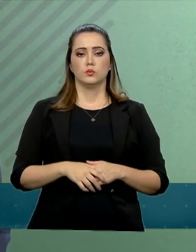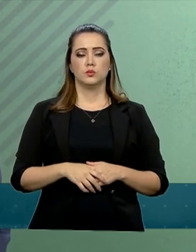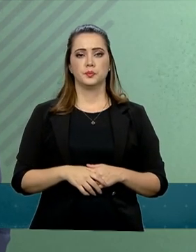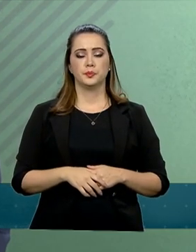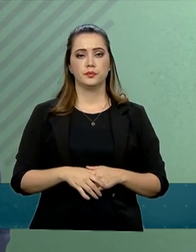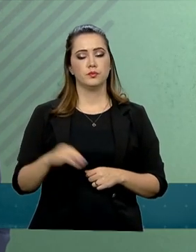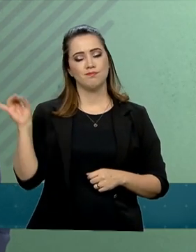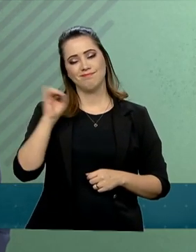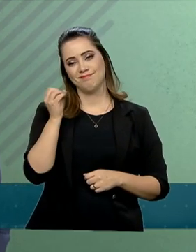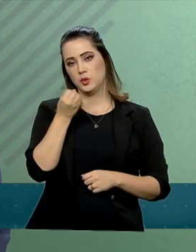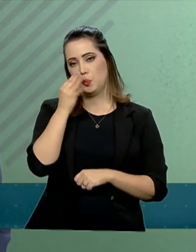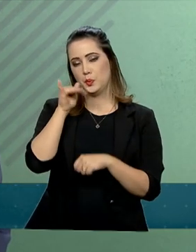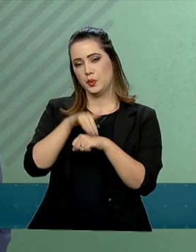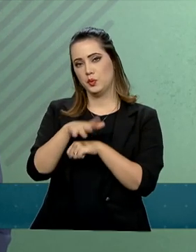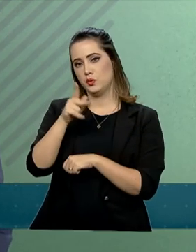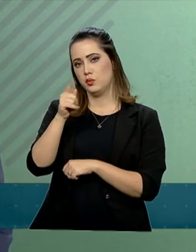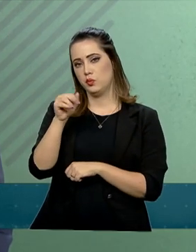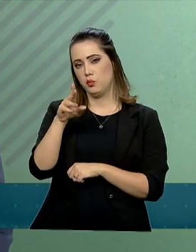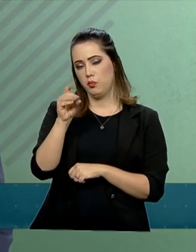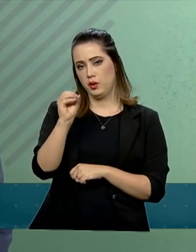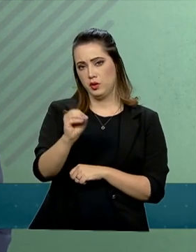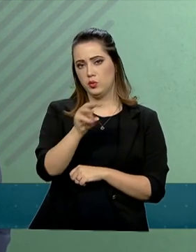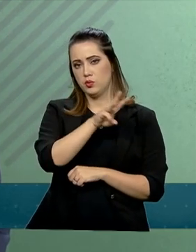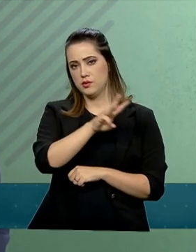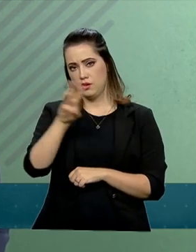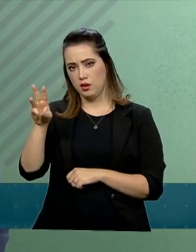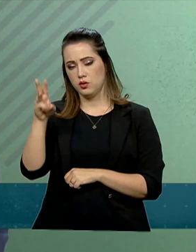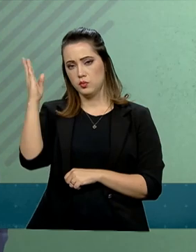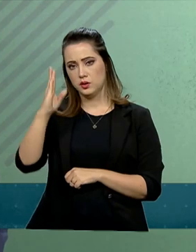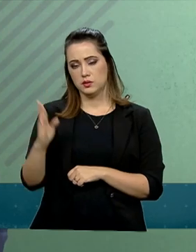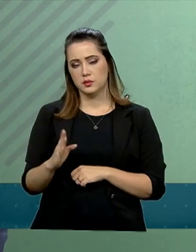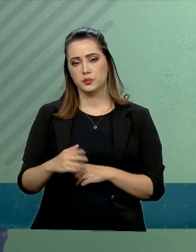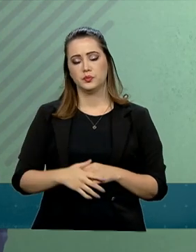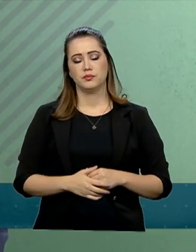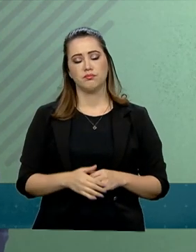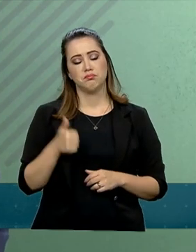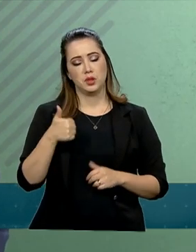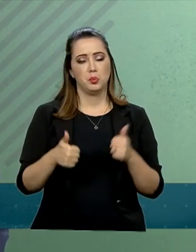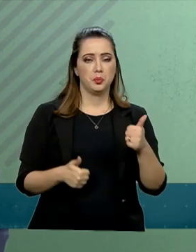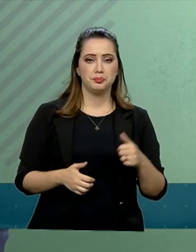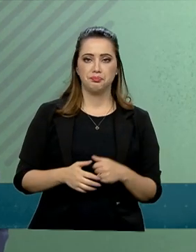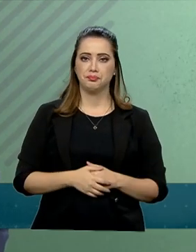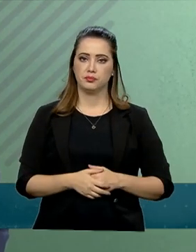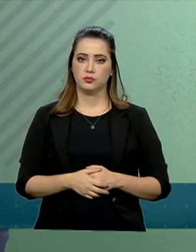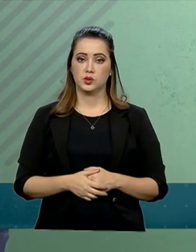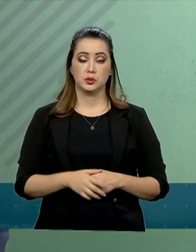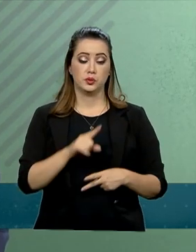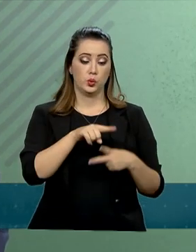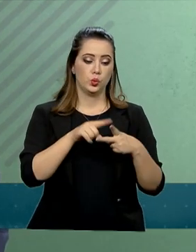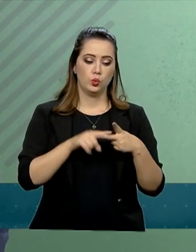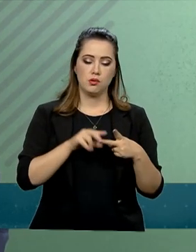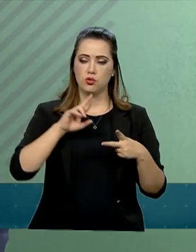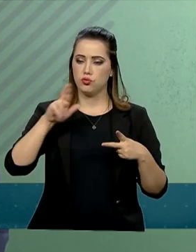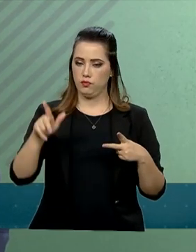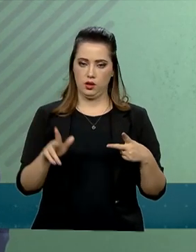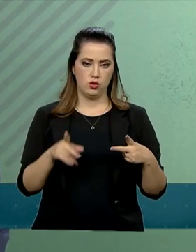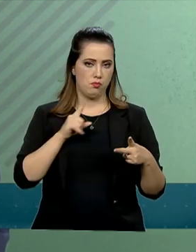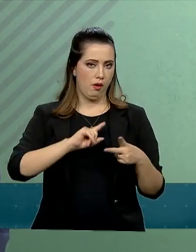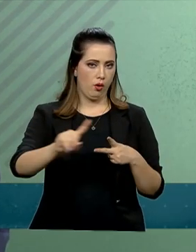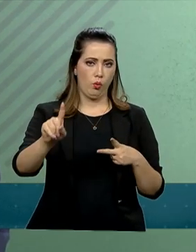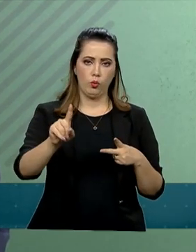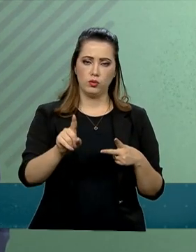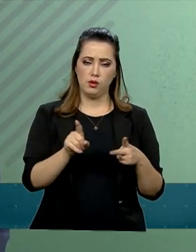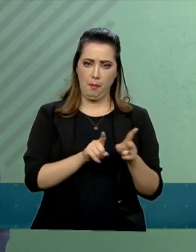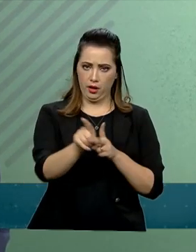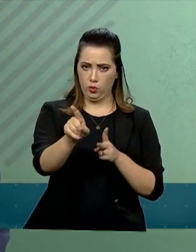Porta-voz, boa noite. Pedro Vilela, da Agência Brasil. Tudo bom, Eu tenho duas questões que são bem diferentes entre si. Gostaria de